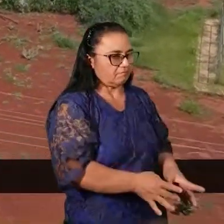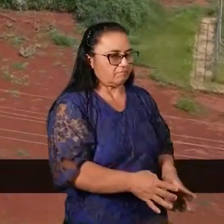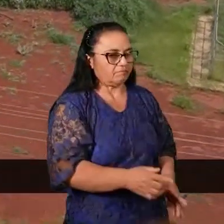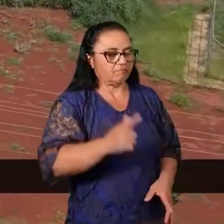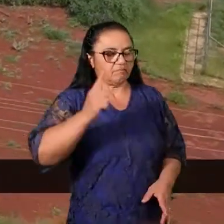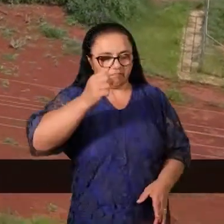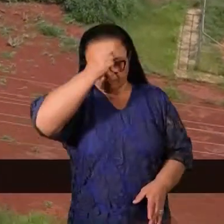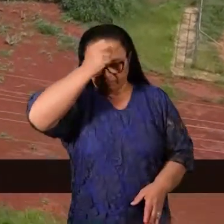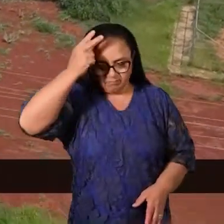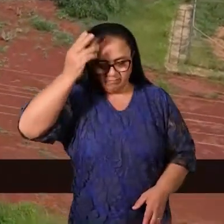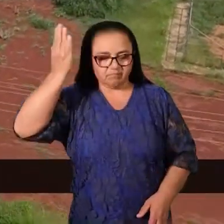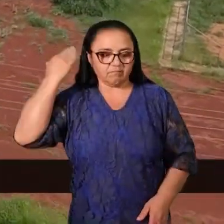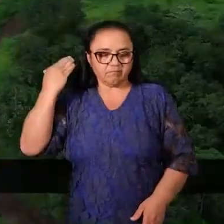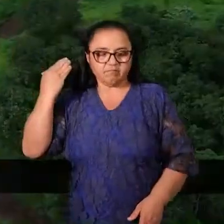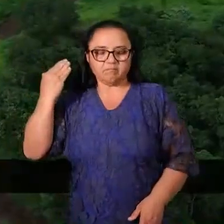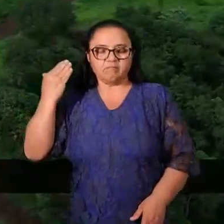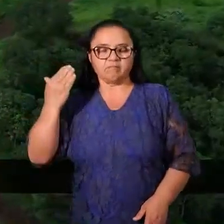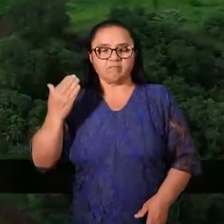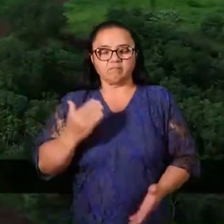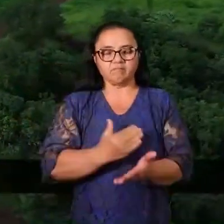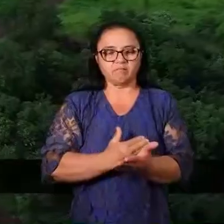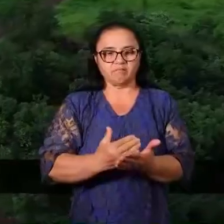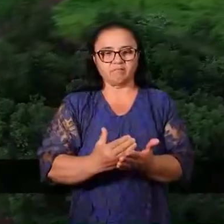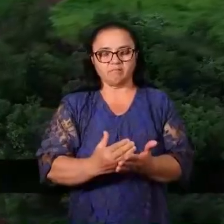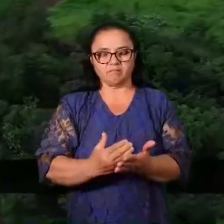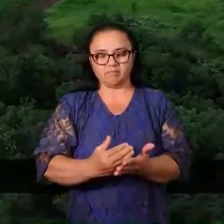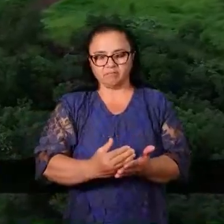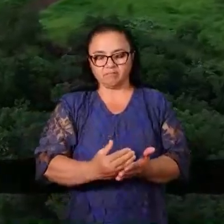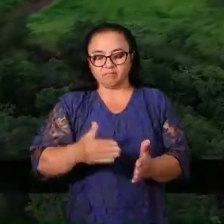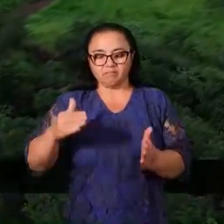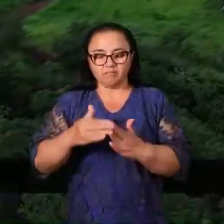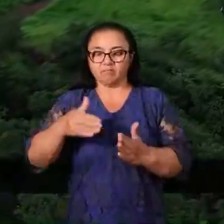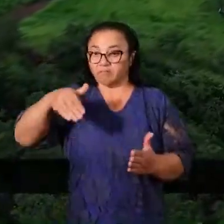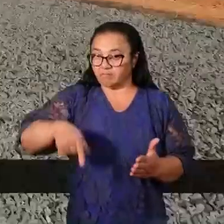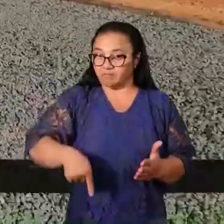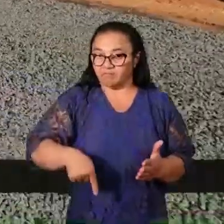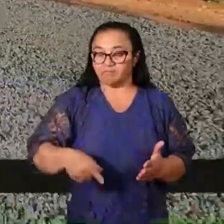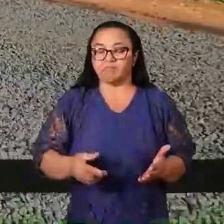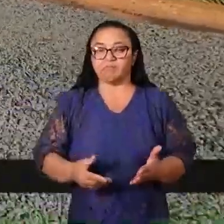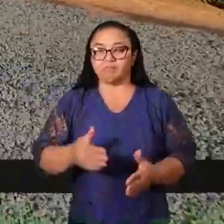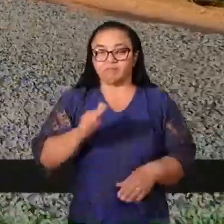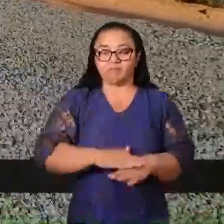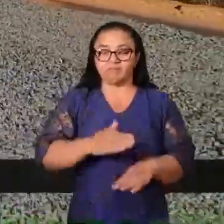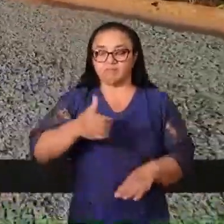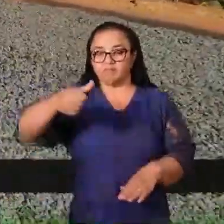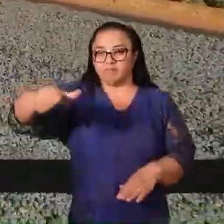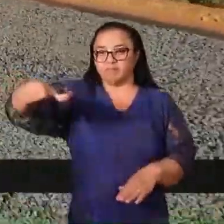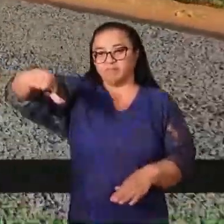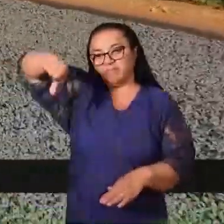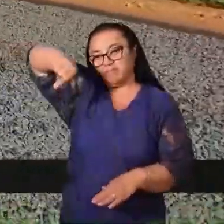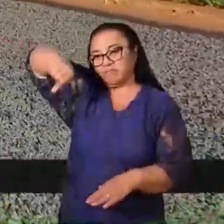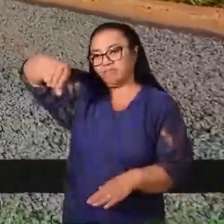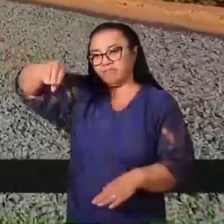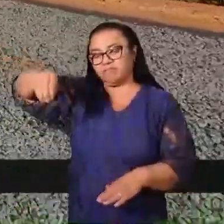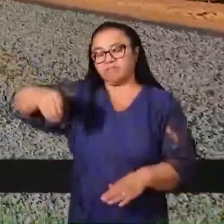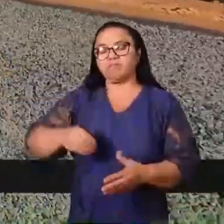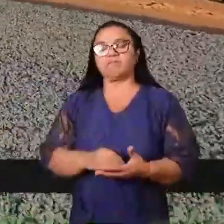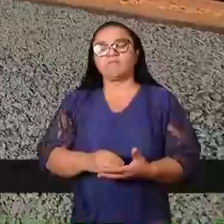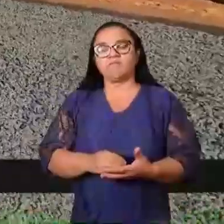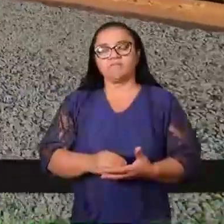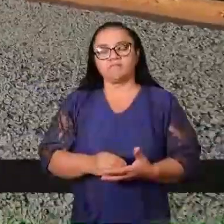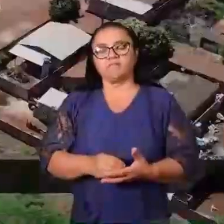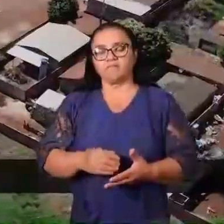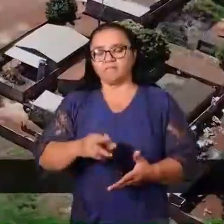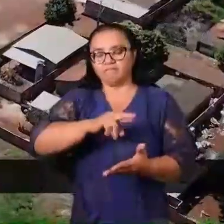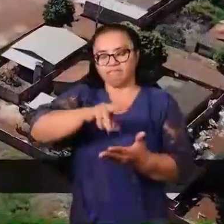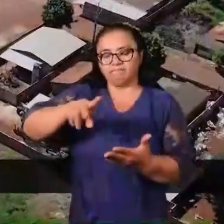obras que tinham sido abandonadas em governos anteriores. Do início da gestão até agora, já foram mais de